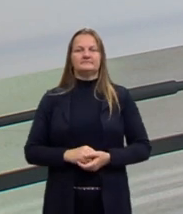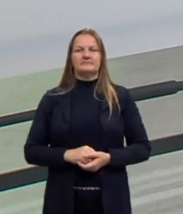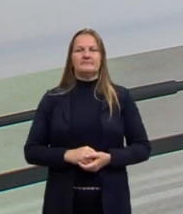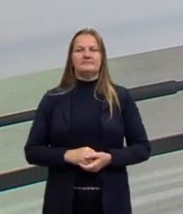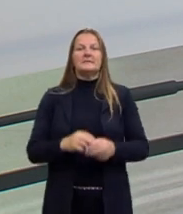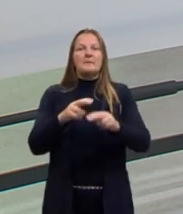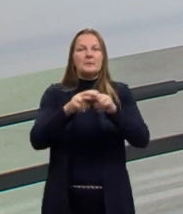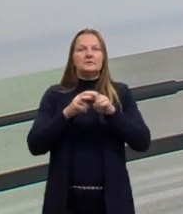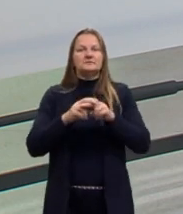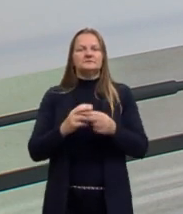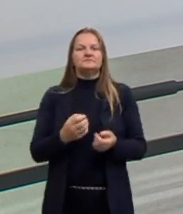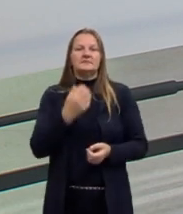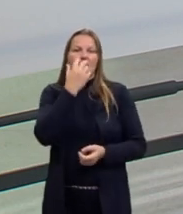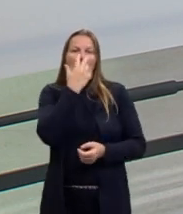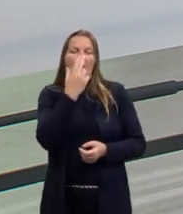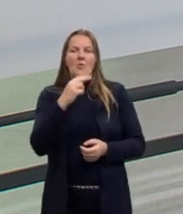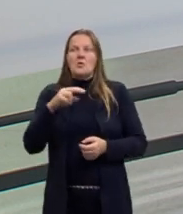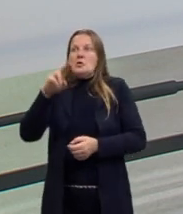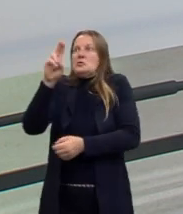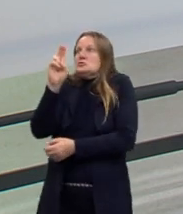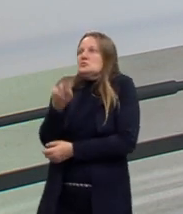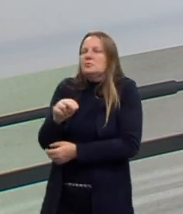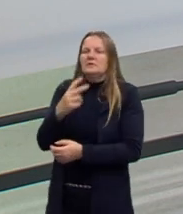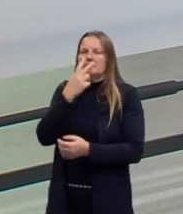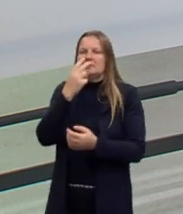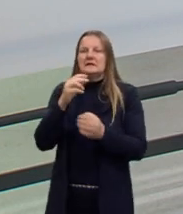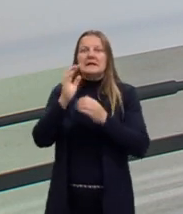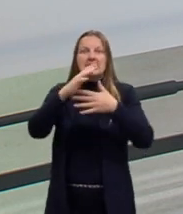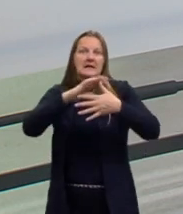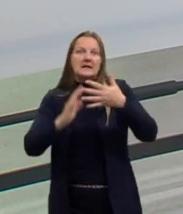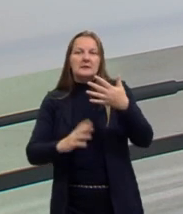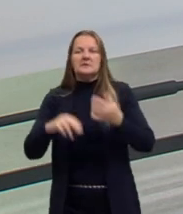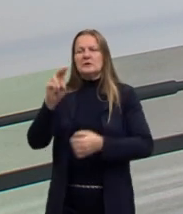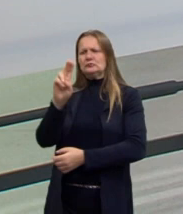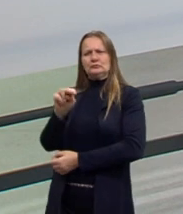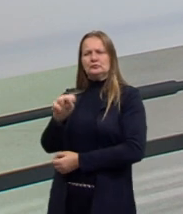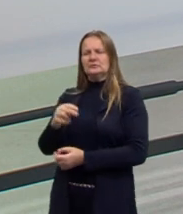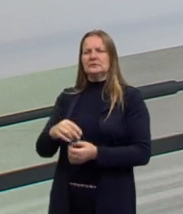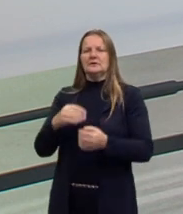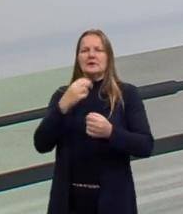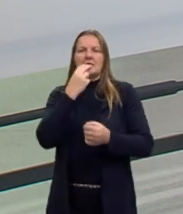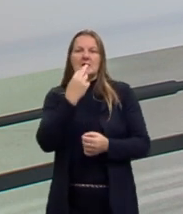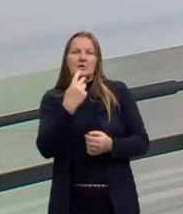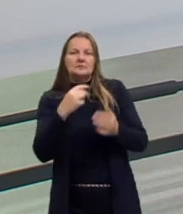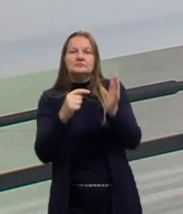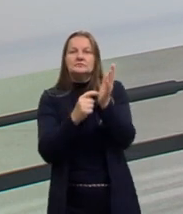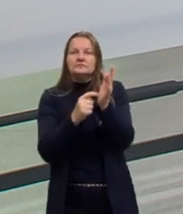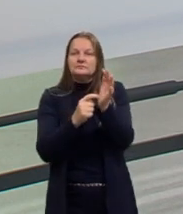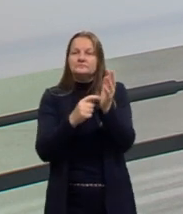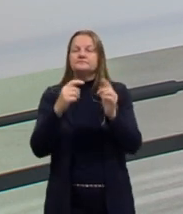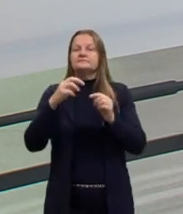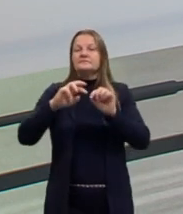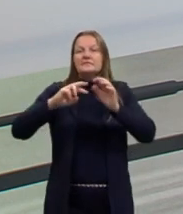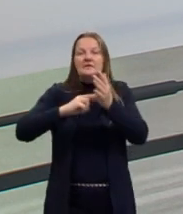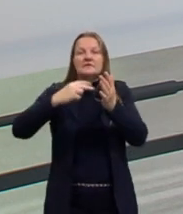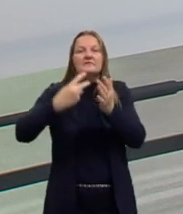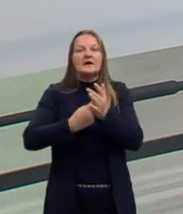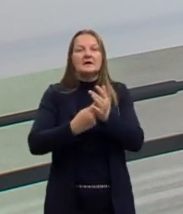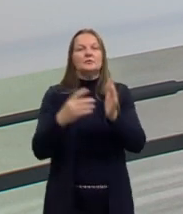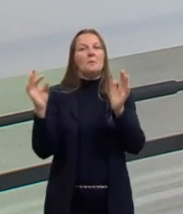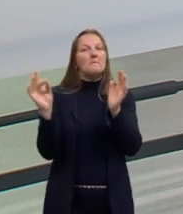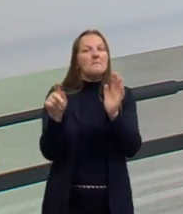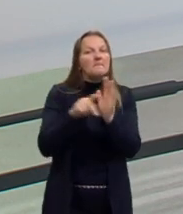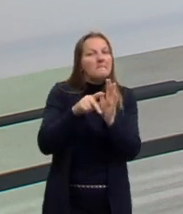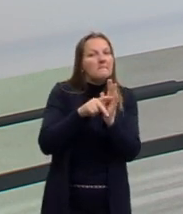Então, as traduções de expressões idiomáticas para outros idiomas, elas precisam levar em conta o significado da